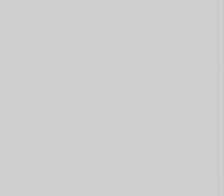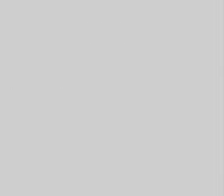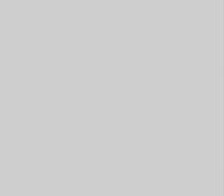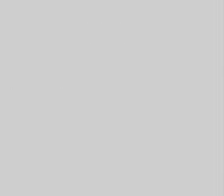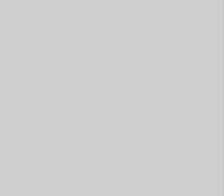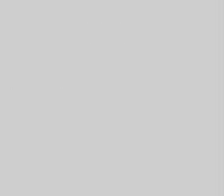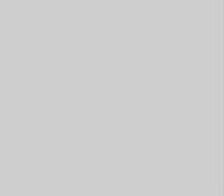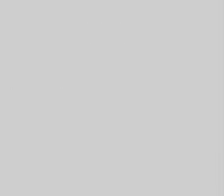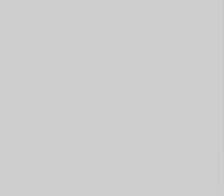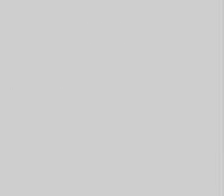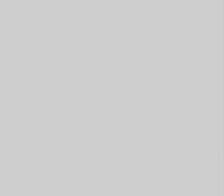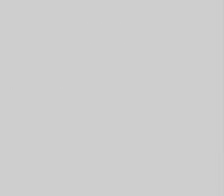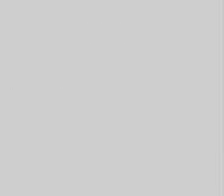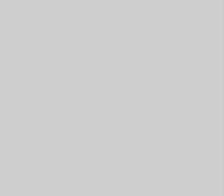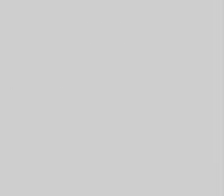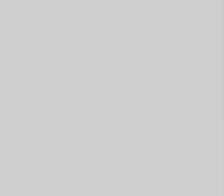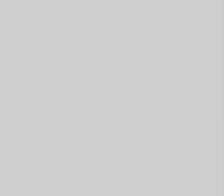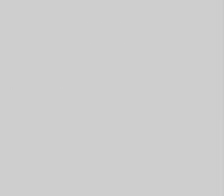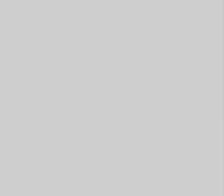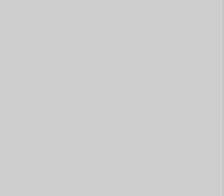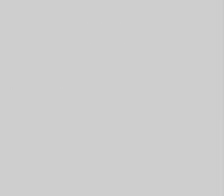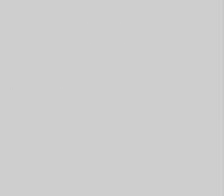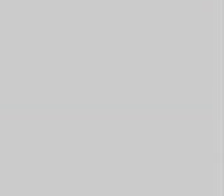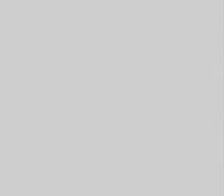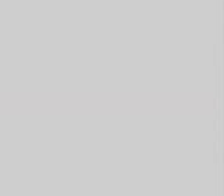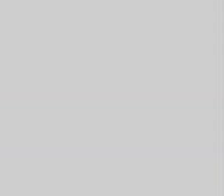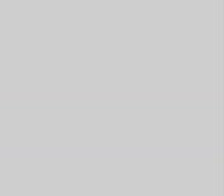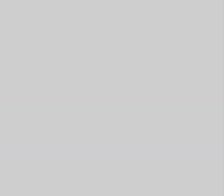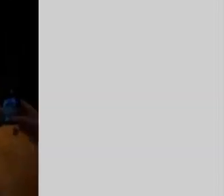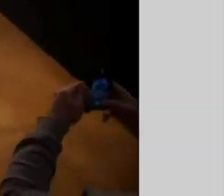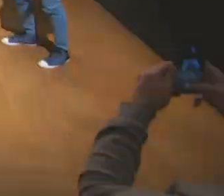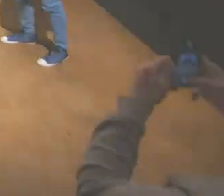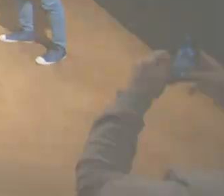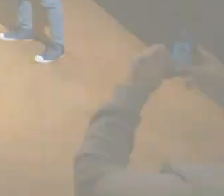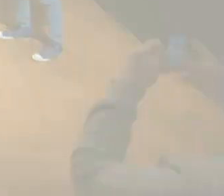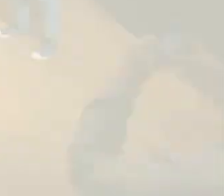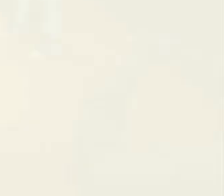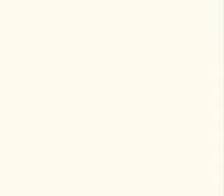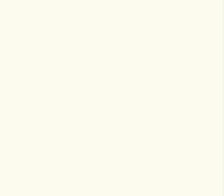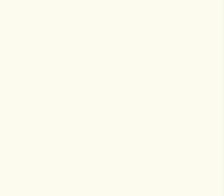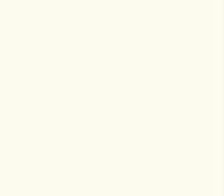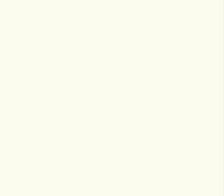mas vai descarregando, é normal, descarregando. Olha lá, faz uma cara bonita, Ney.